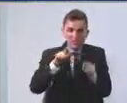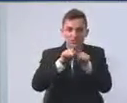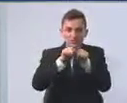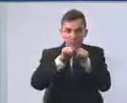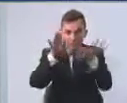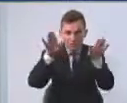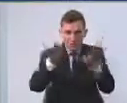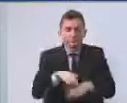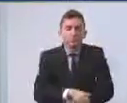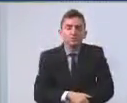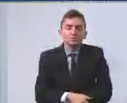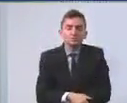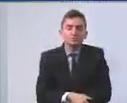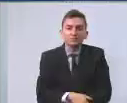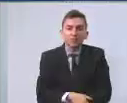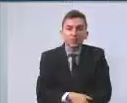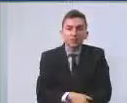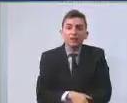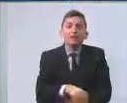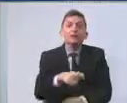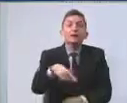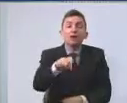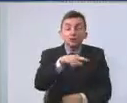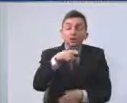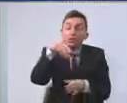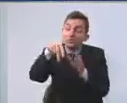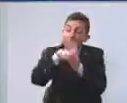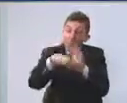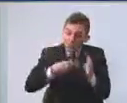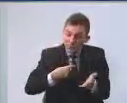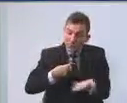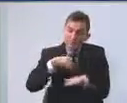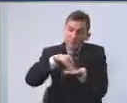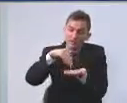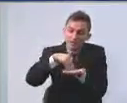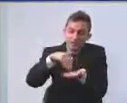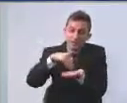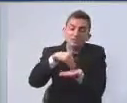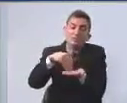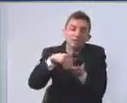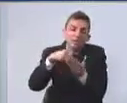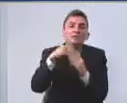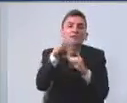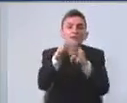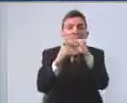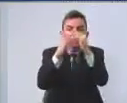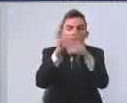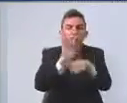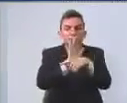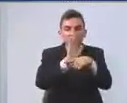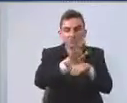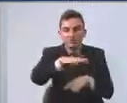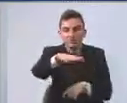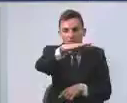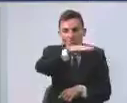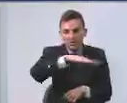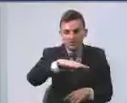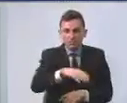2013, relativa à Secretaria de Desenvolvimento e Assistência Social.